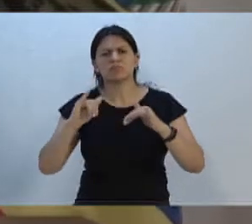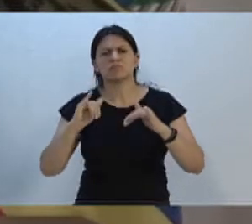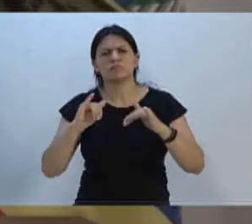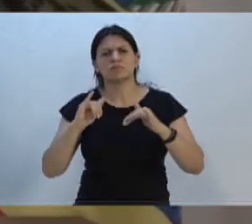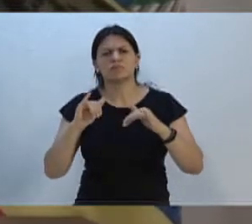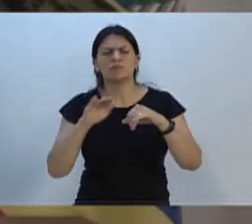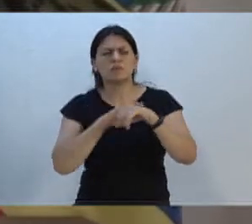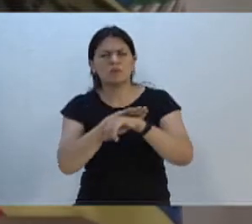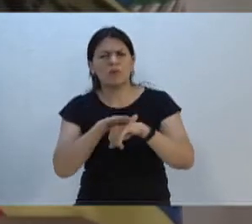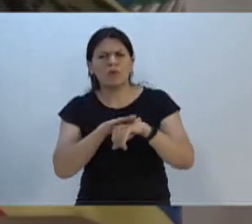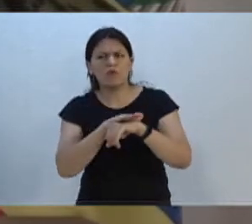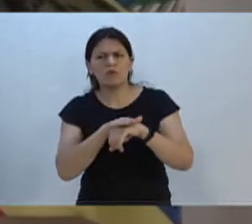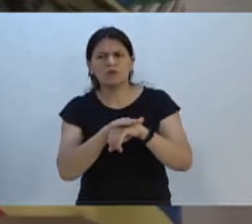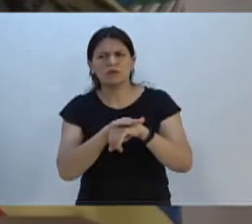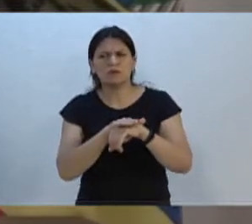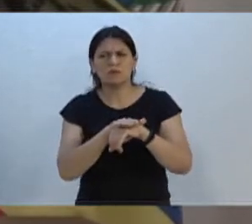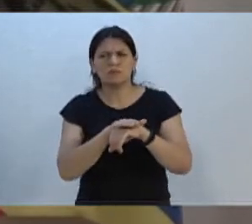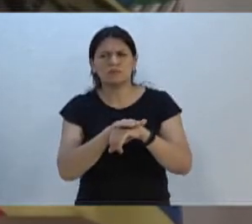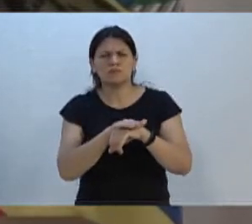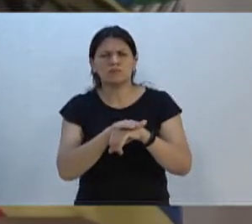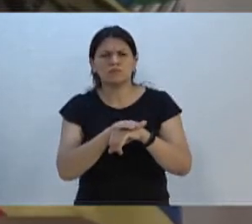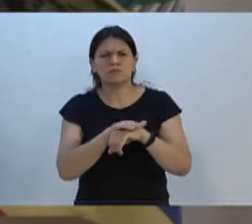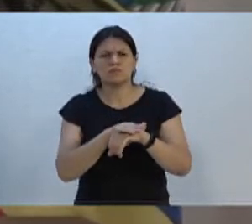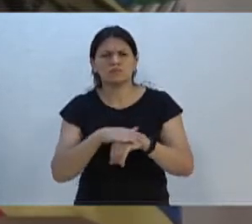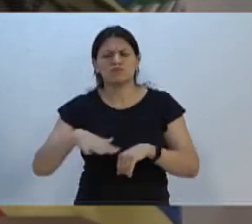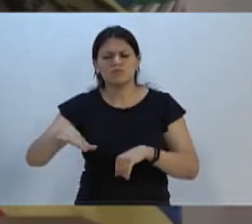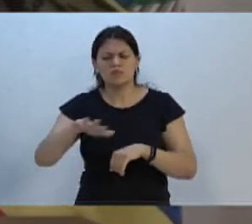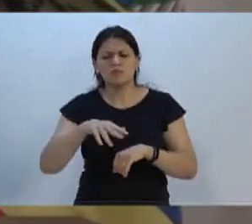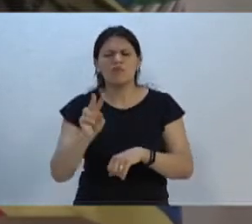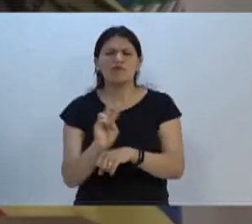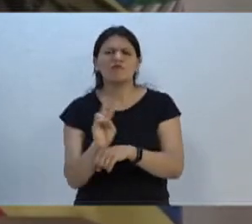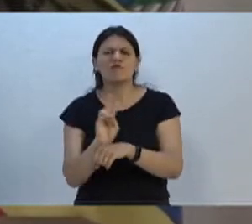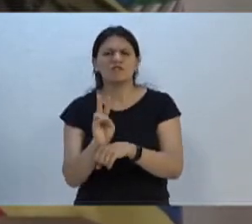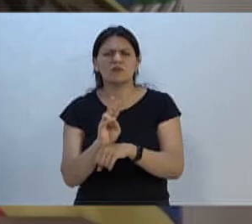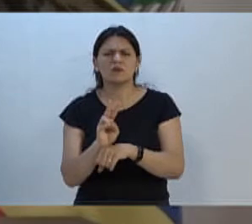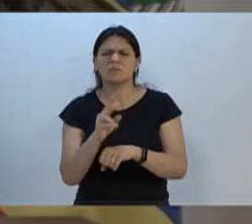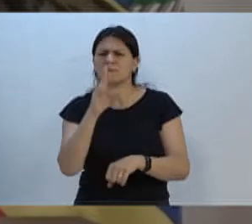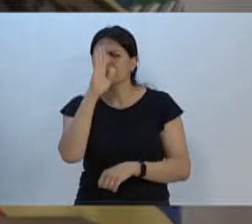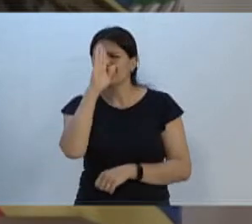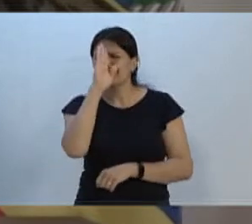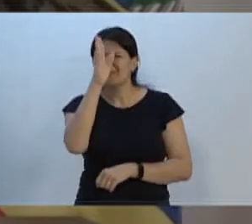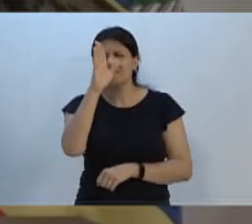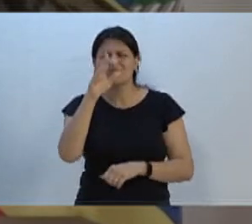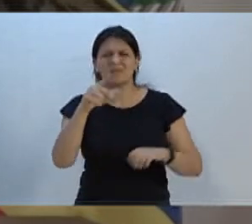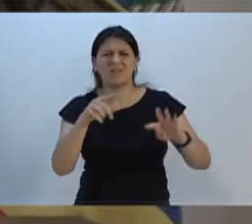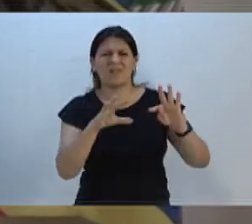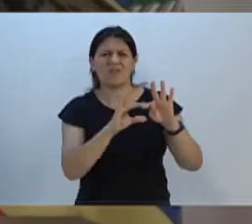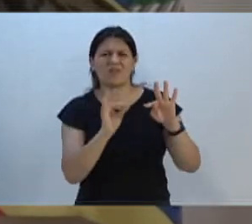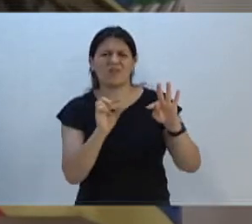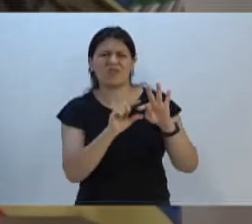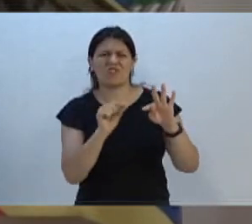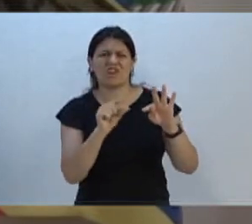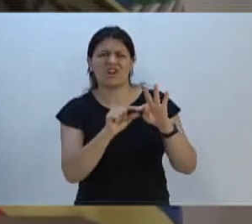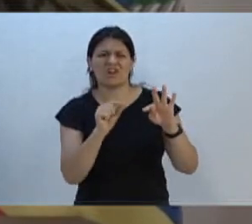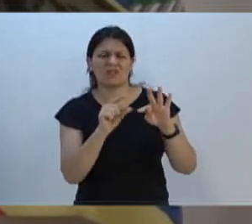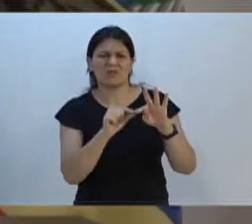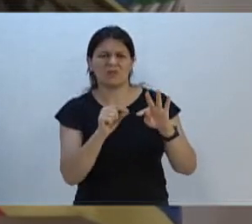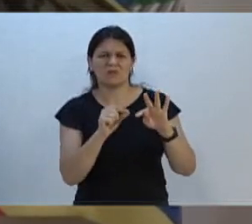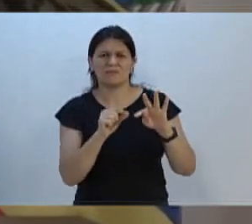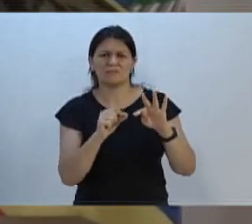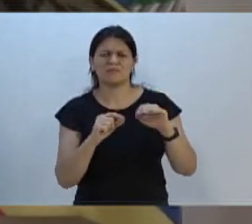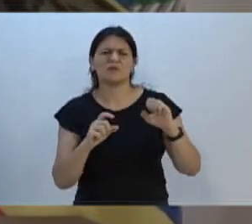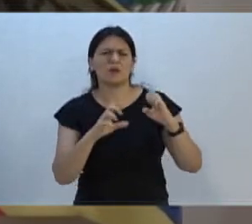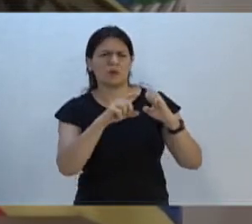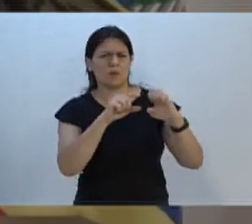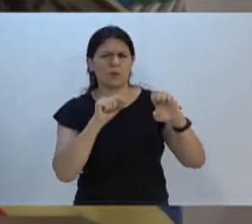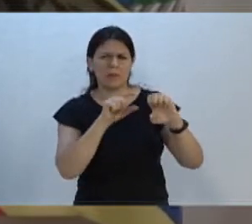conversar com esse setor de fiscais e principalmente da FAEMA. Aquele empresário que fez